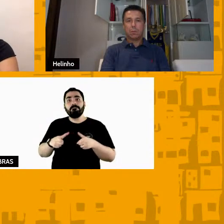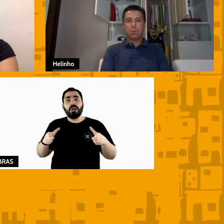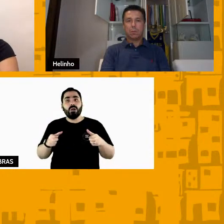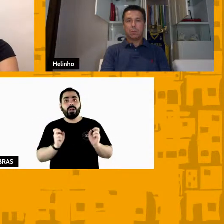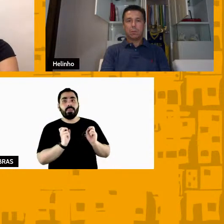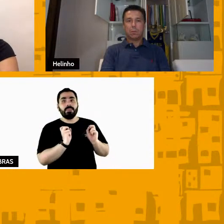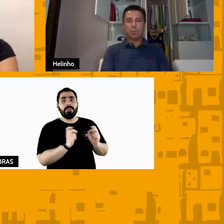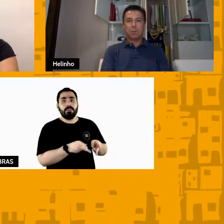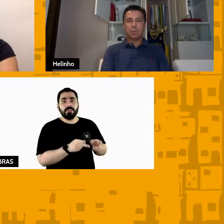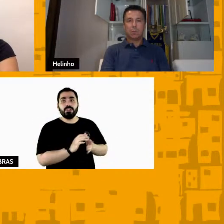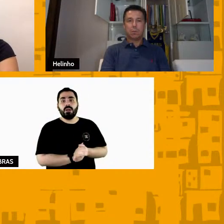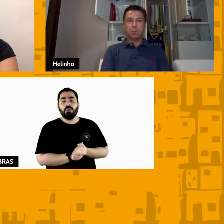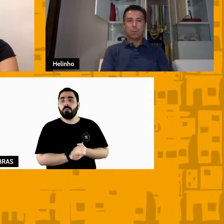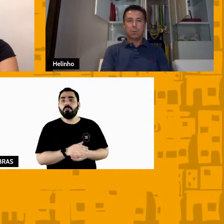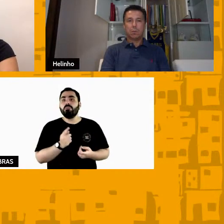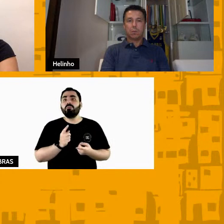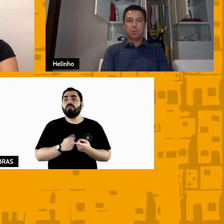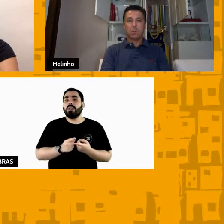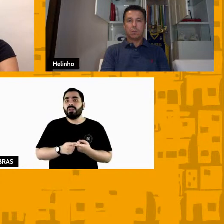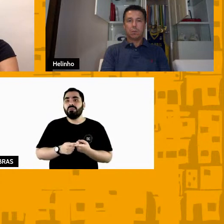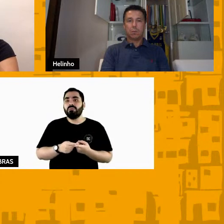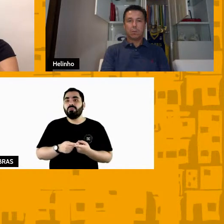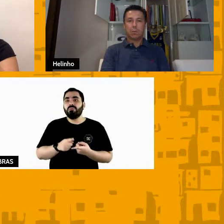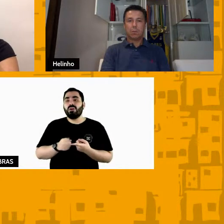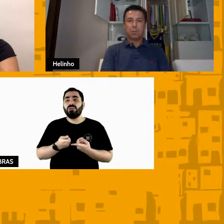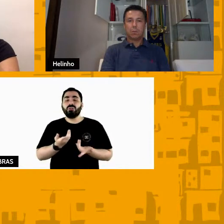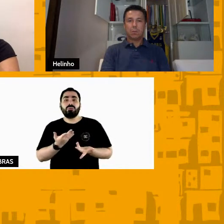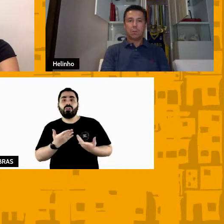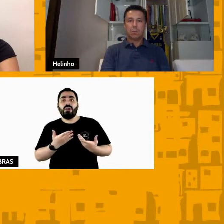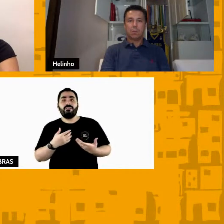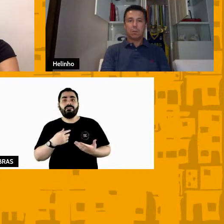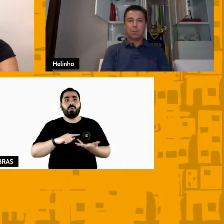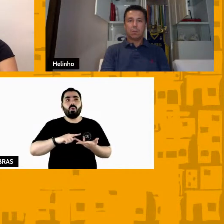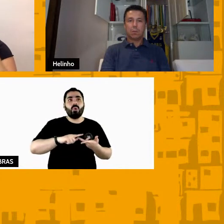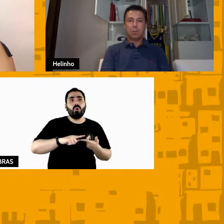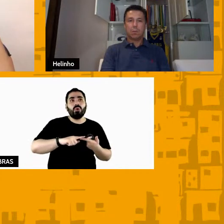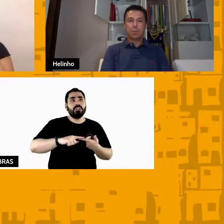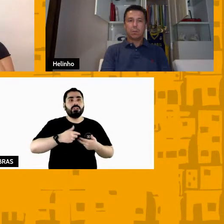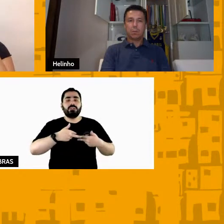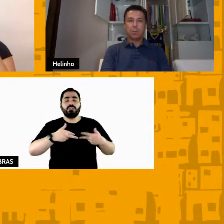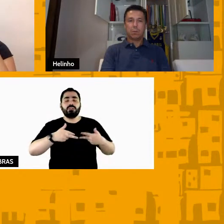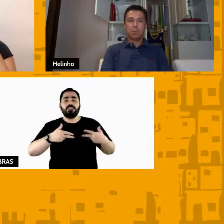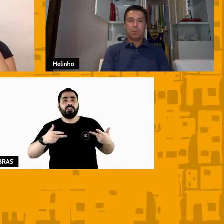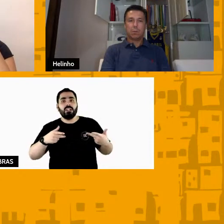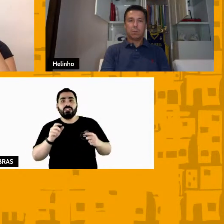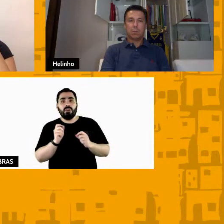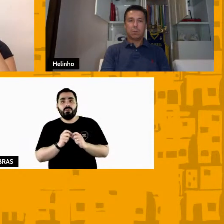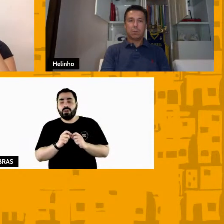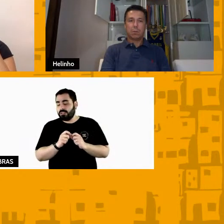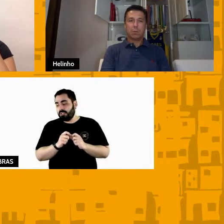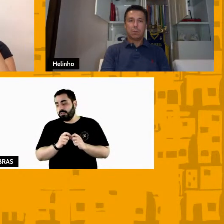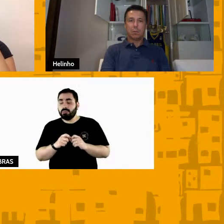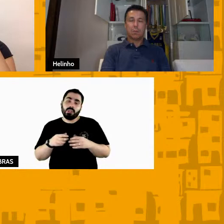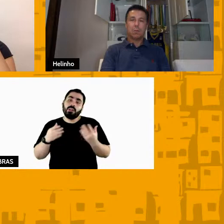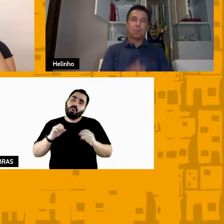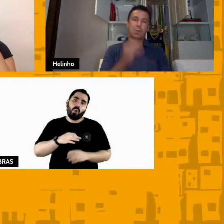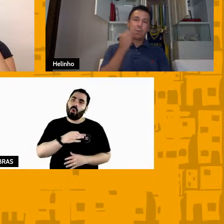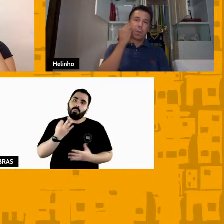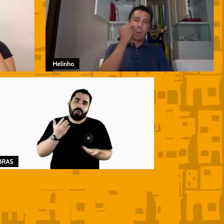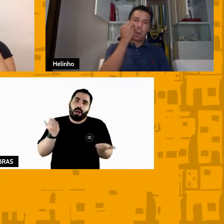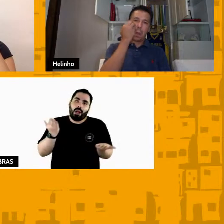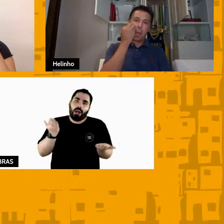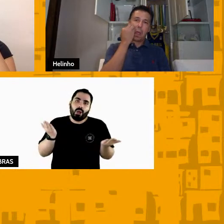comunicação e das suas atitudes salvo uma pandemia como nós estamos agora e é um pouco diferente